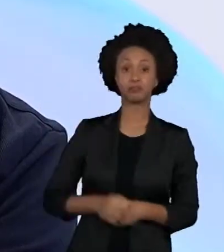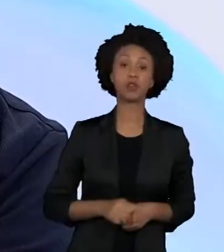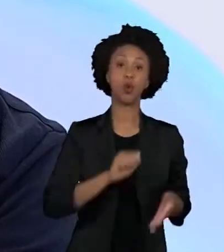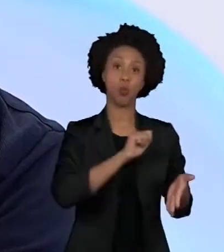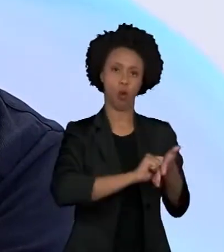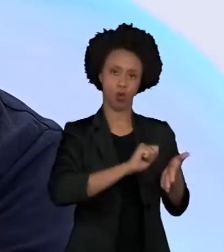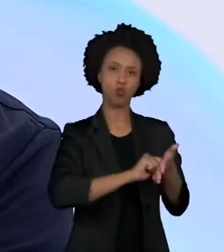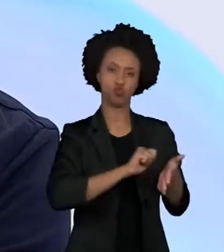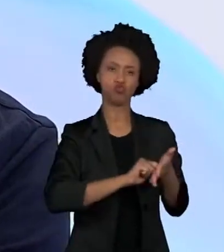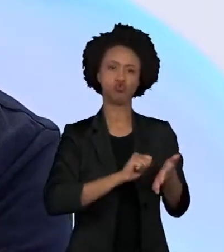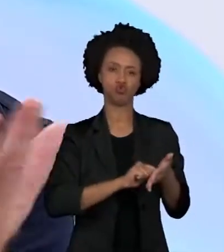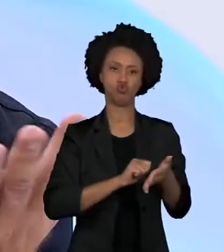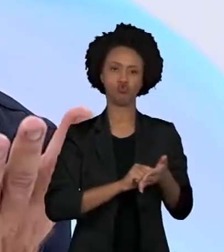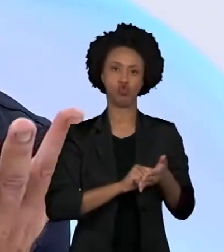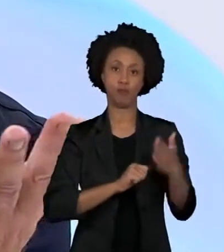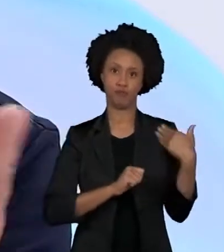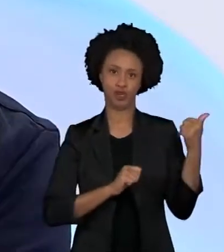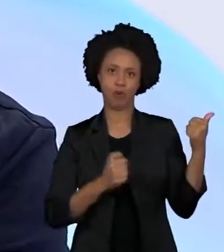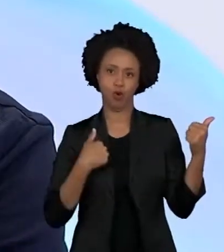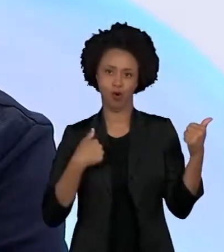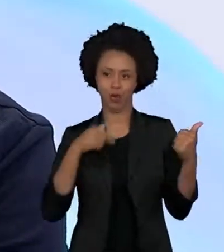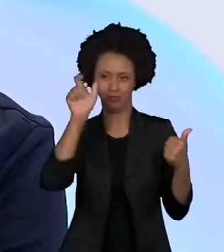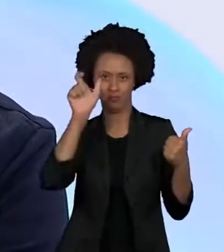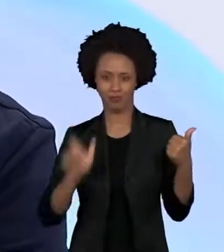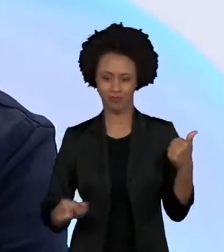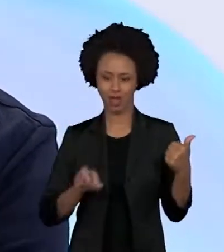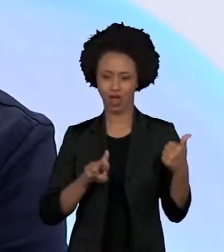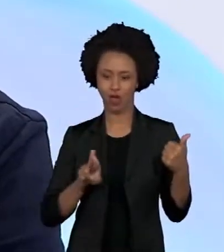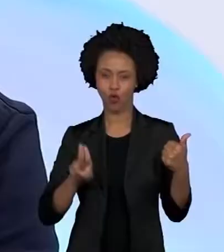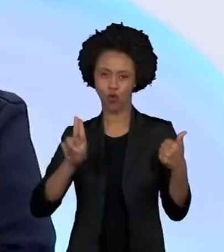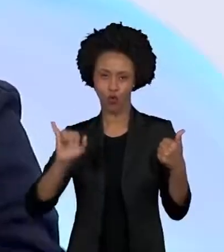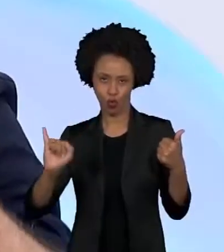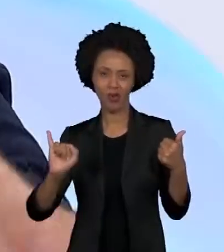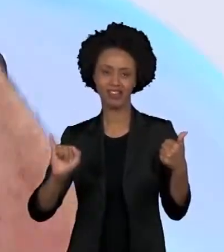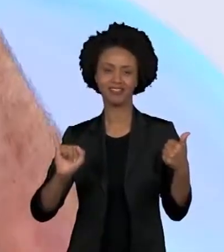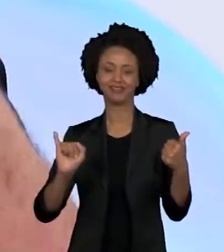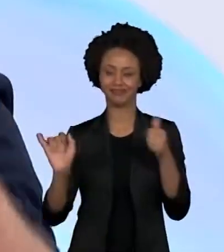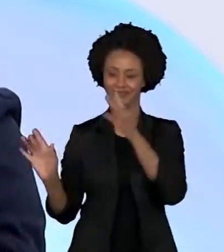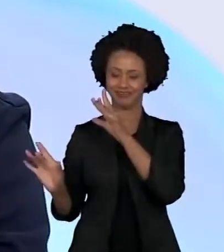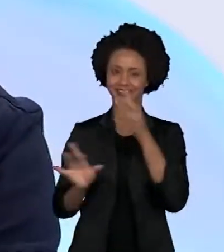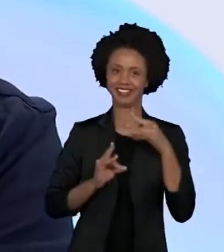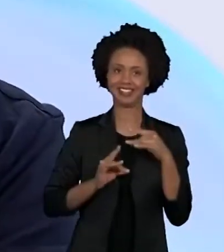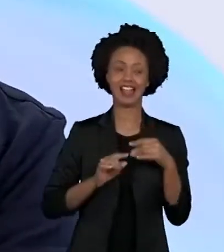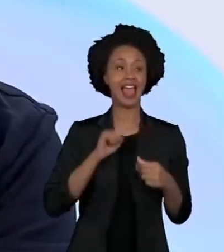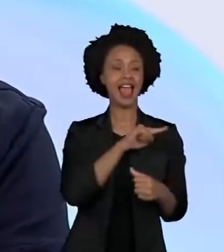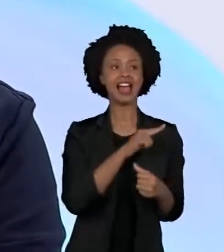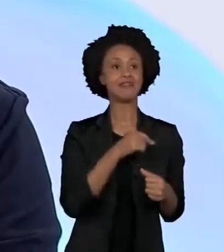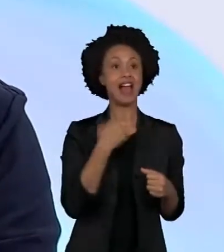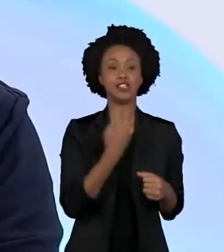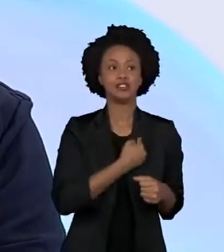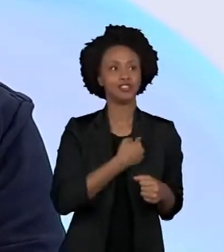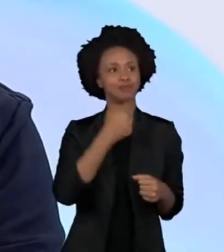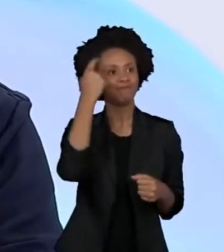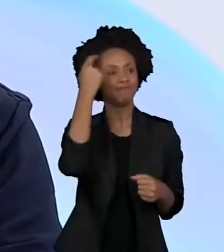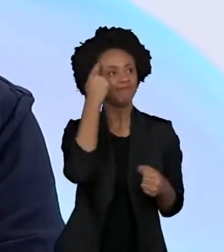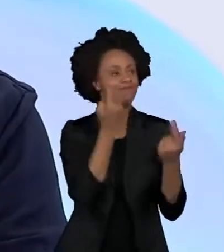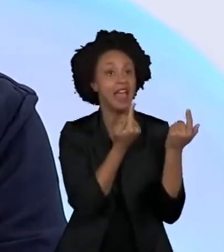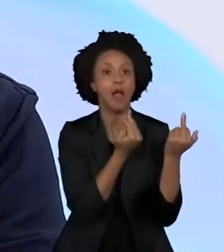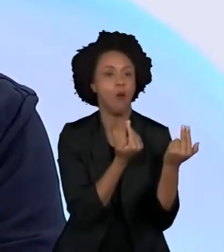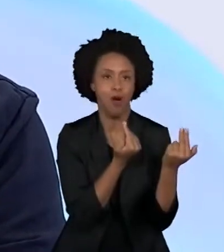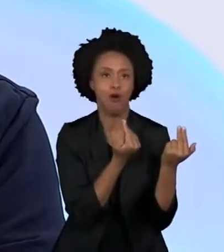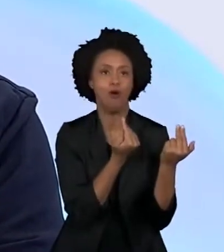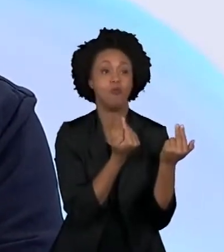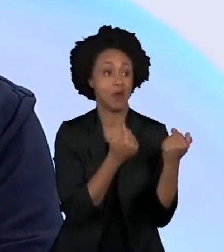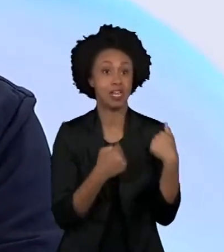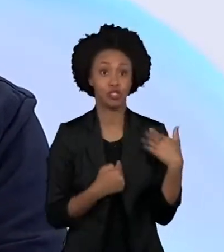fazer o Rui, o Alexandre Machado é minha segunda cabeça. E eu falei, bom,